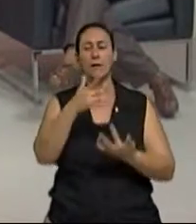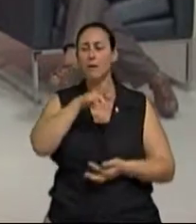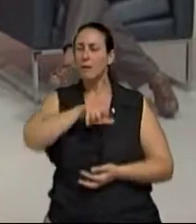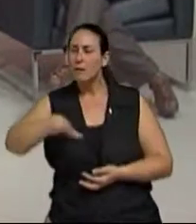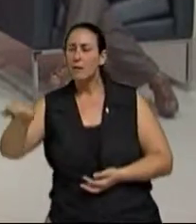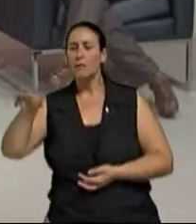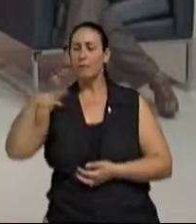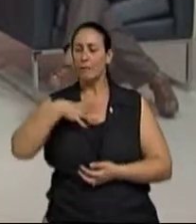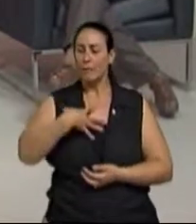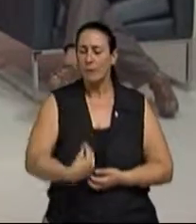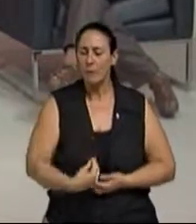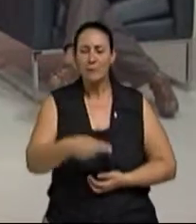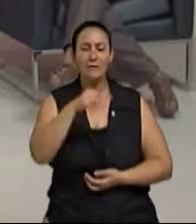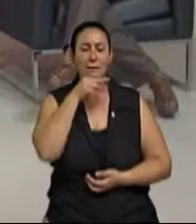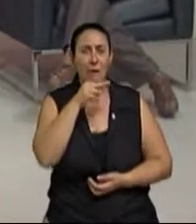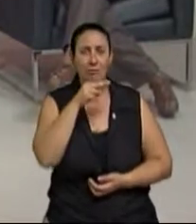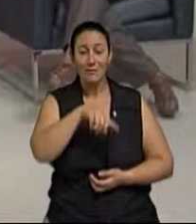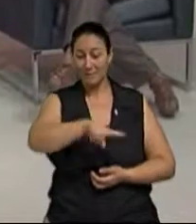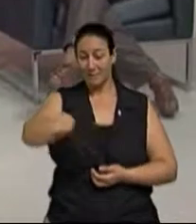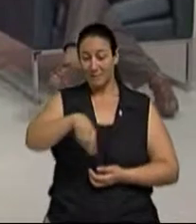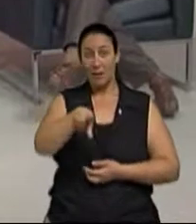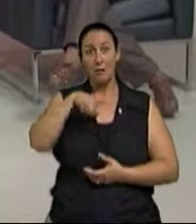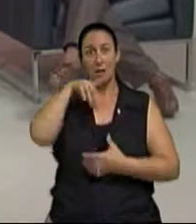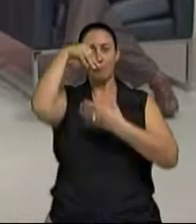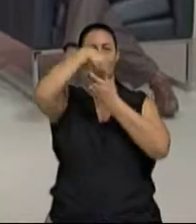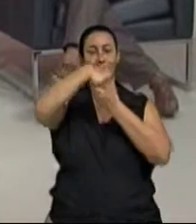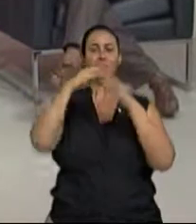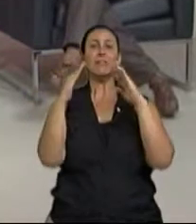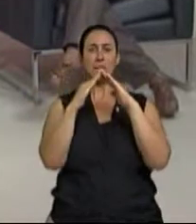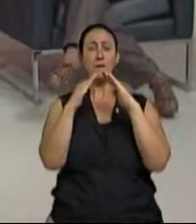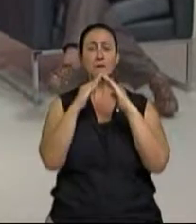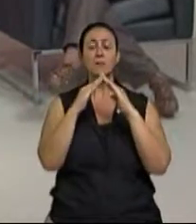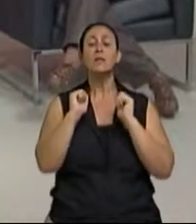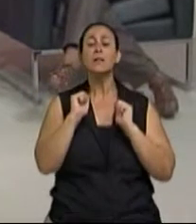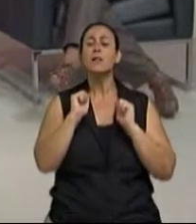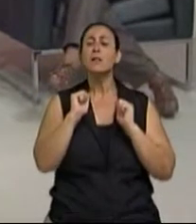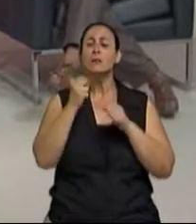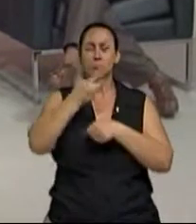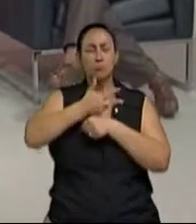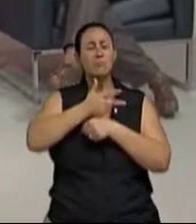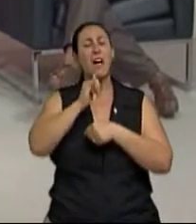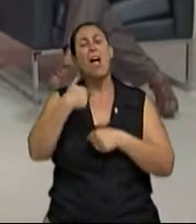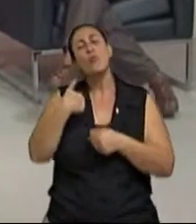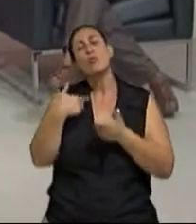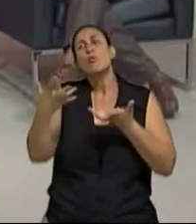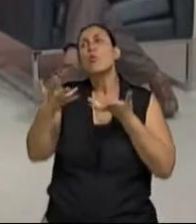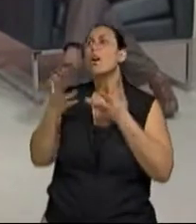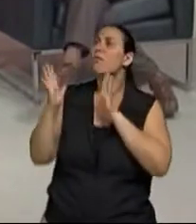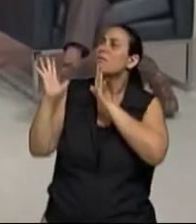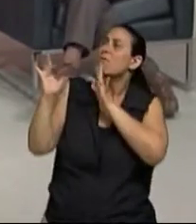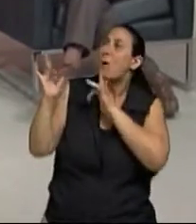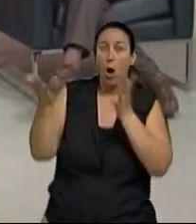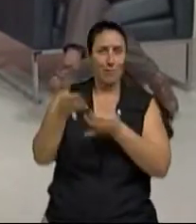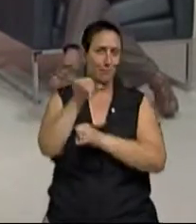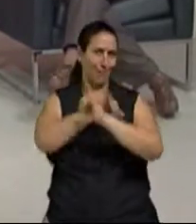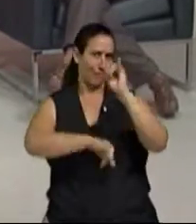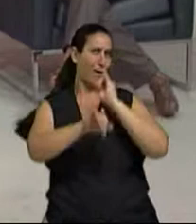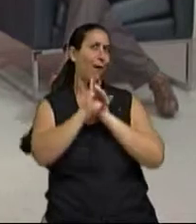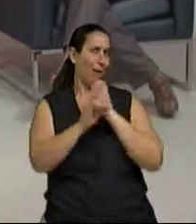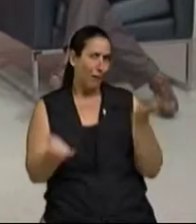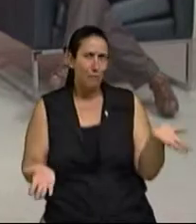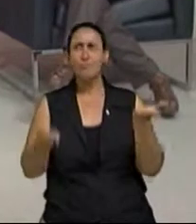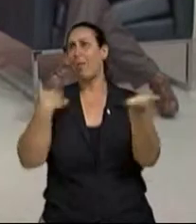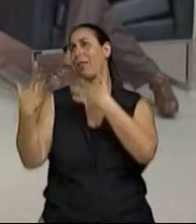que estão com os idosos, e que muitas vezes os idosos querem ter um relacionamento, querem... Agora tem internet, conversam com as